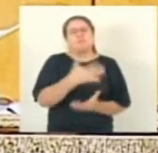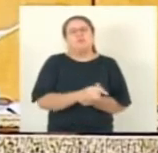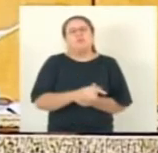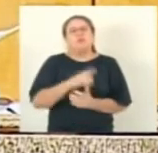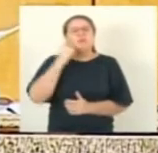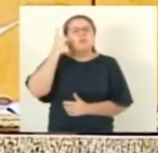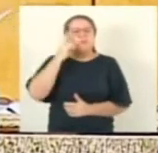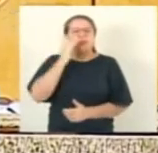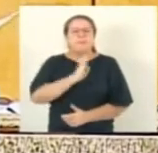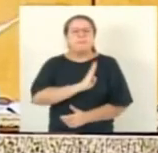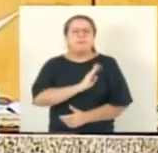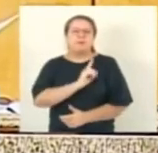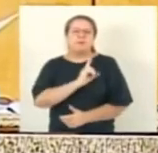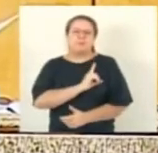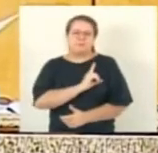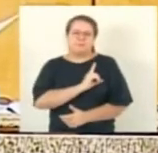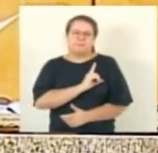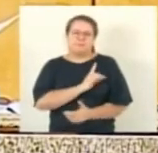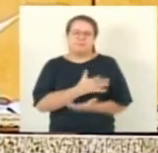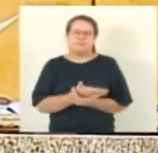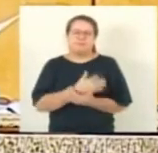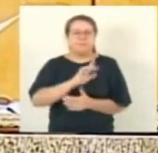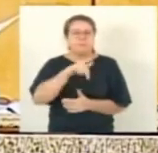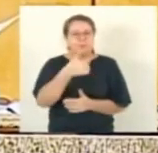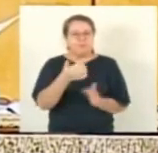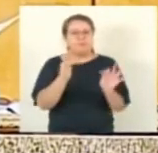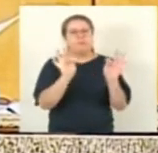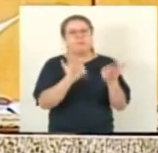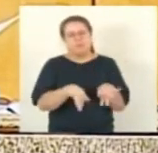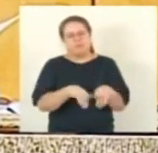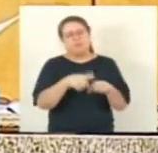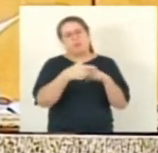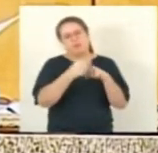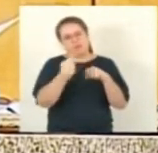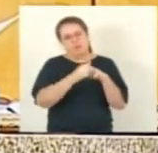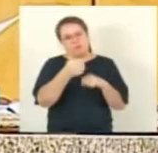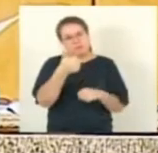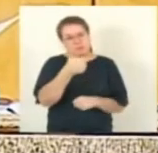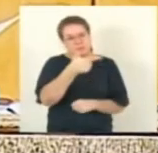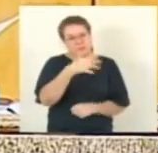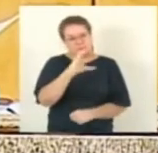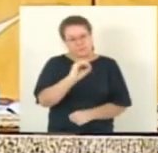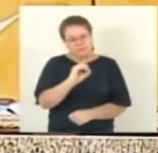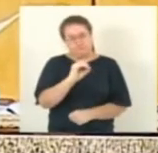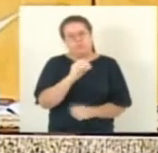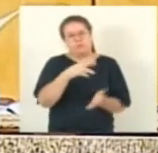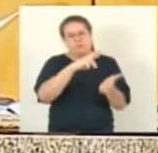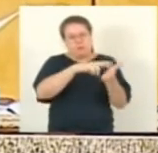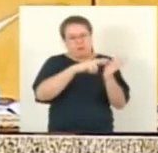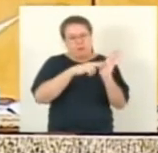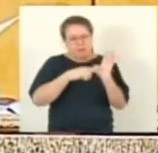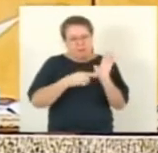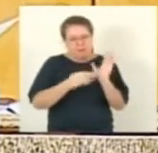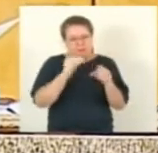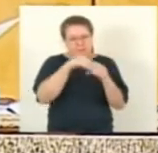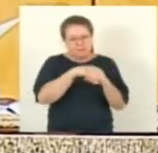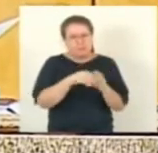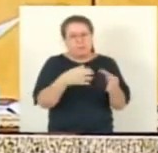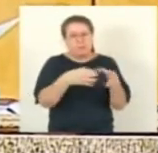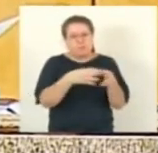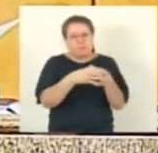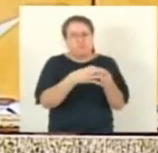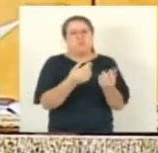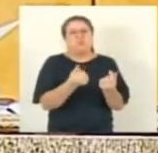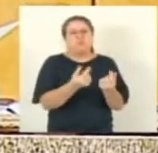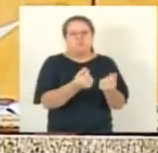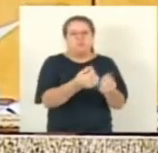deputado Danilo Baense. Após o cumprimento do artigo 120 do regimento interno, as comissões de justiça, de defesa